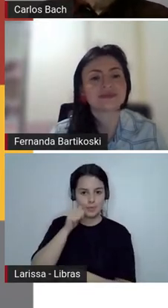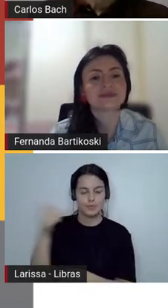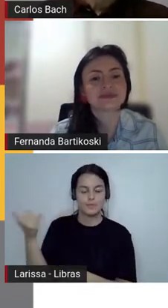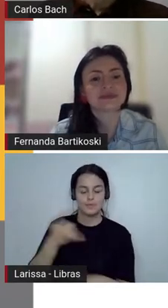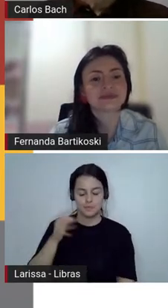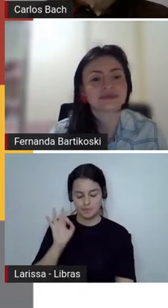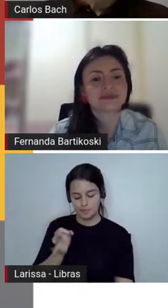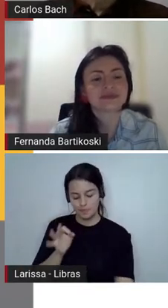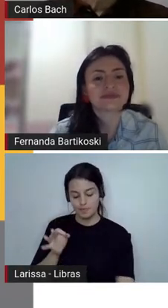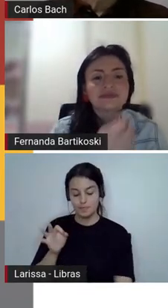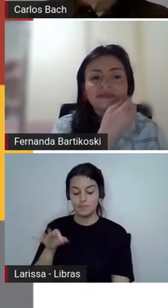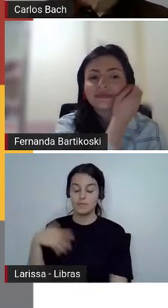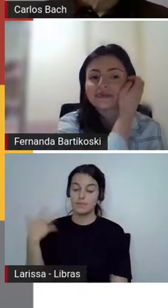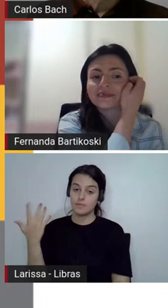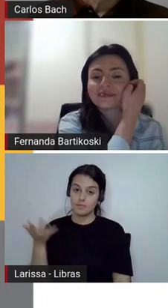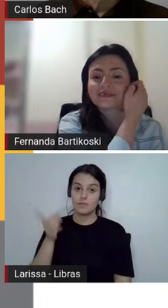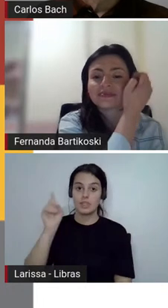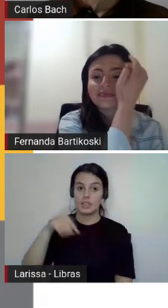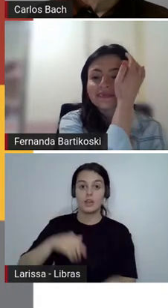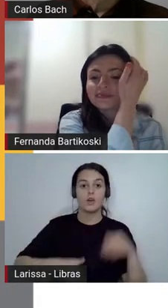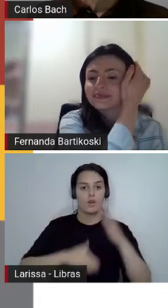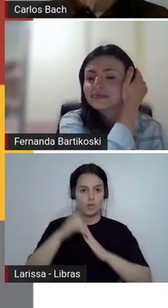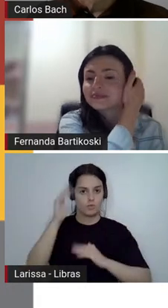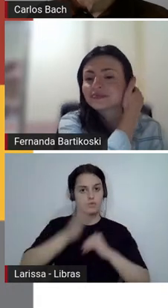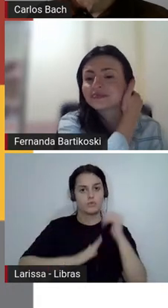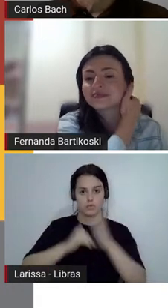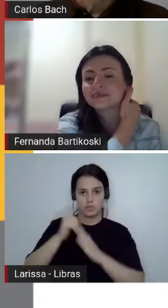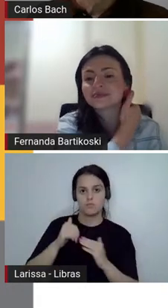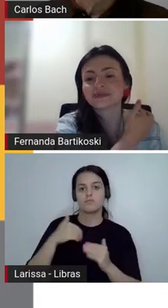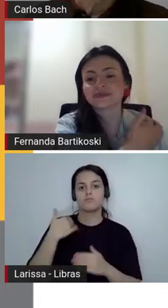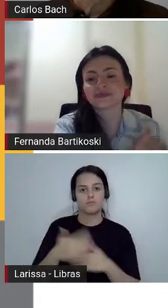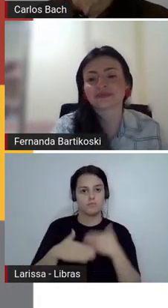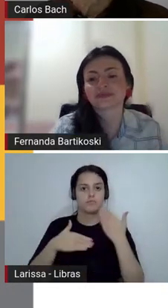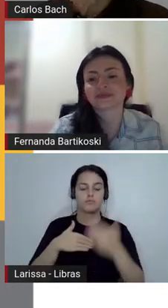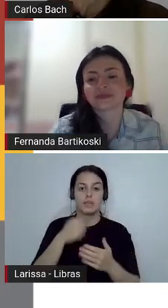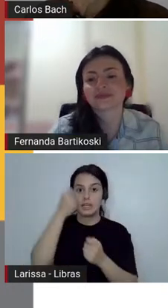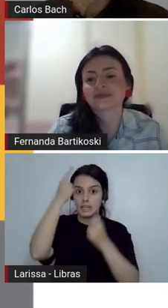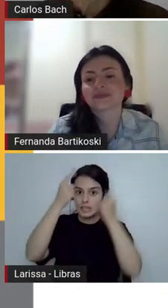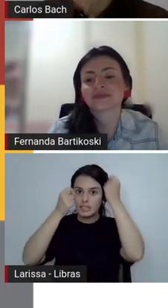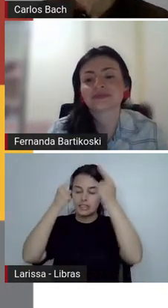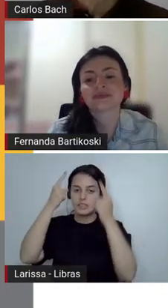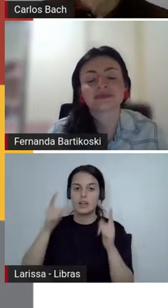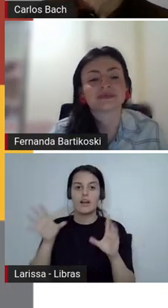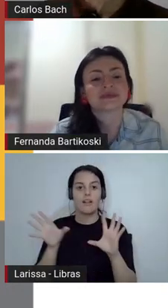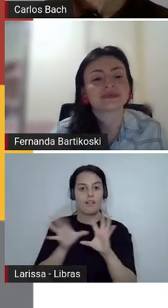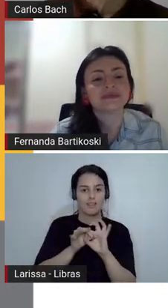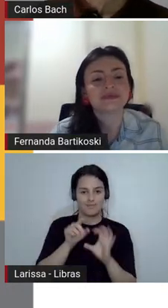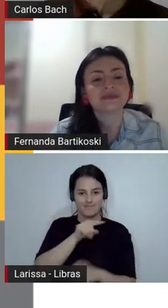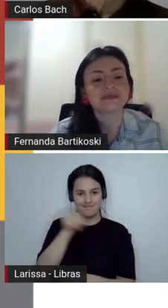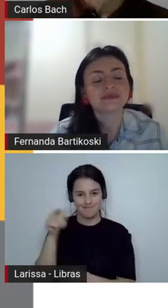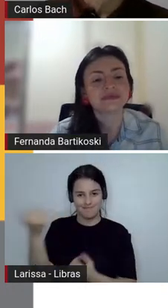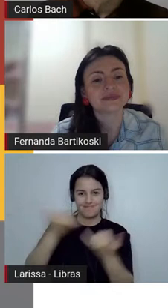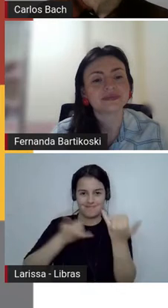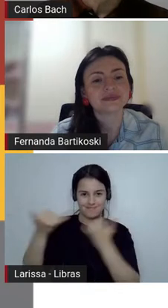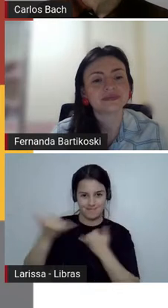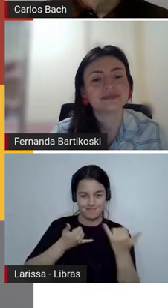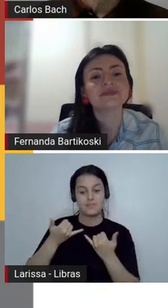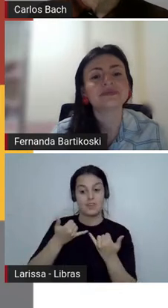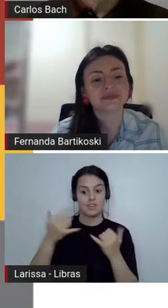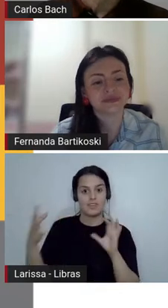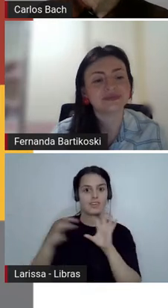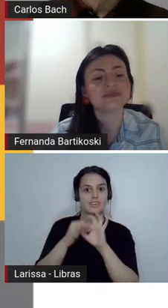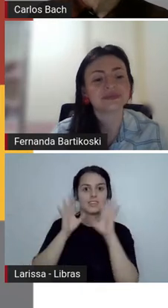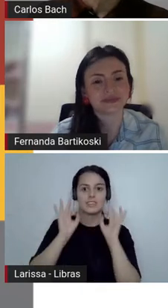Então, continuando as nossas ideias aqui também, conectando com as ideias que vocês estão trazendo, que é bem isso que a gente quer falar, né, Fernando?